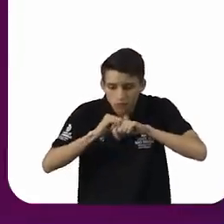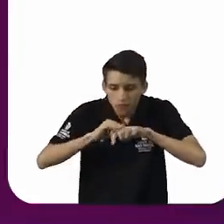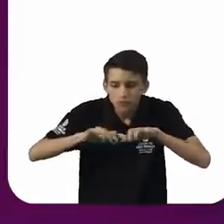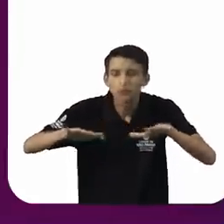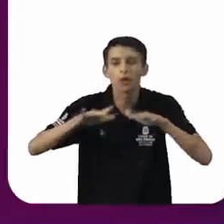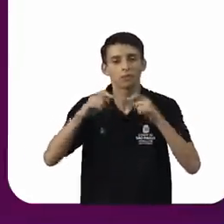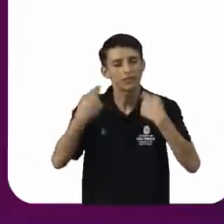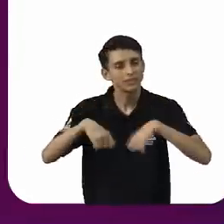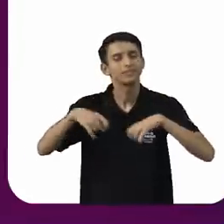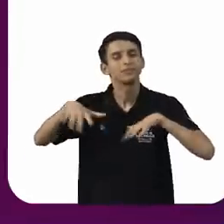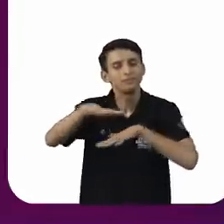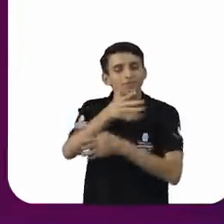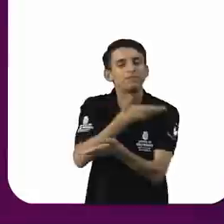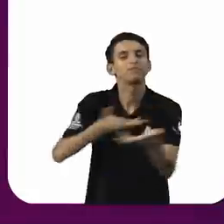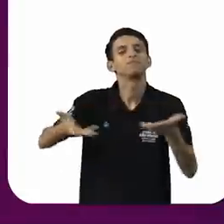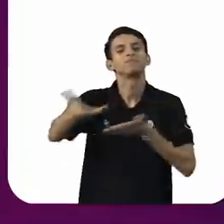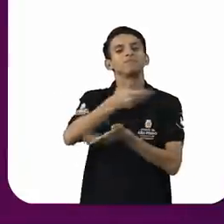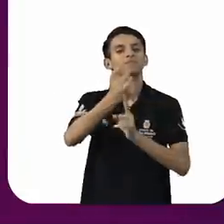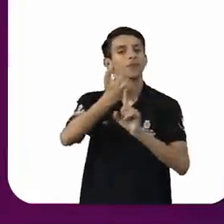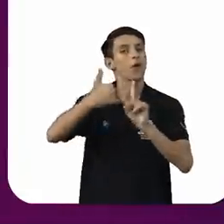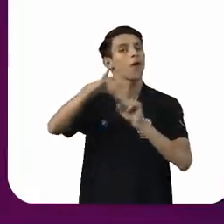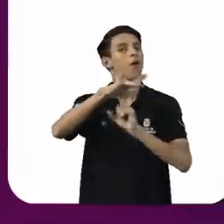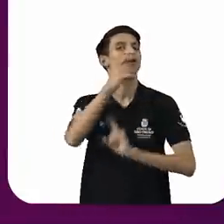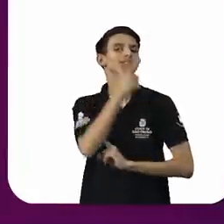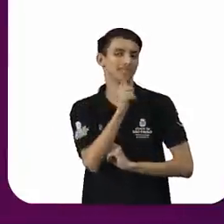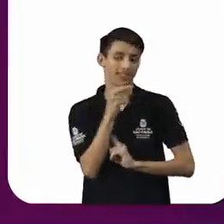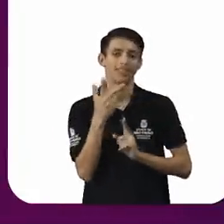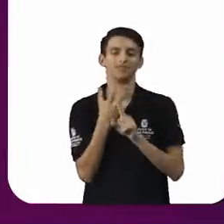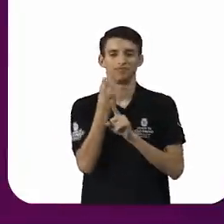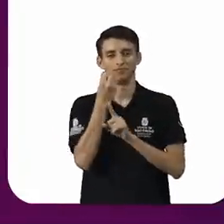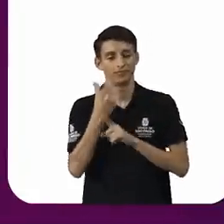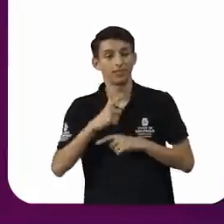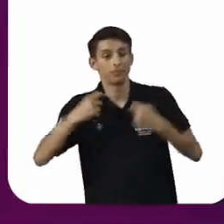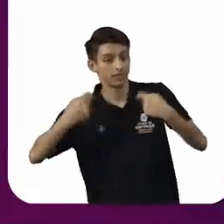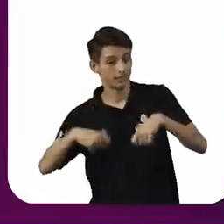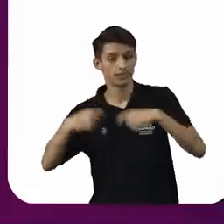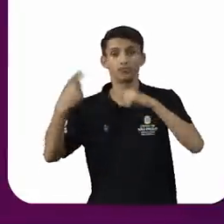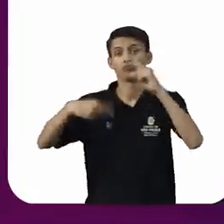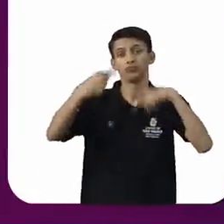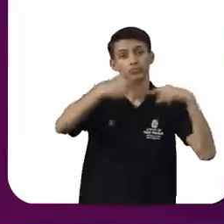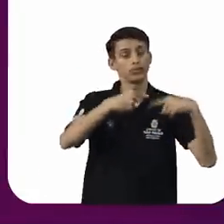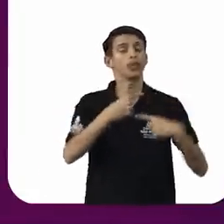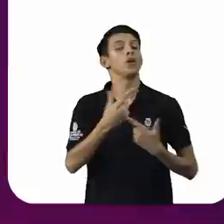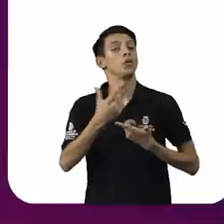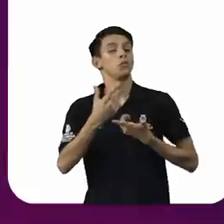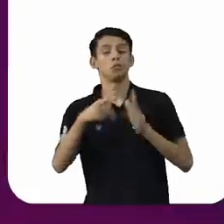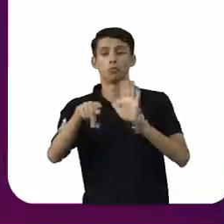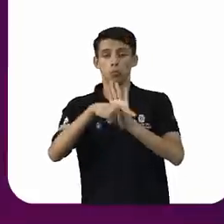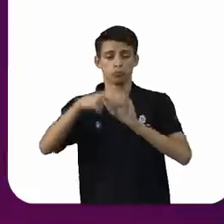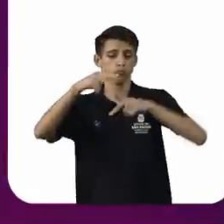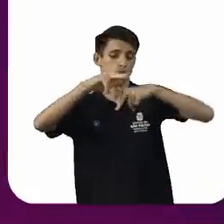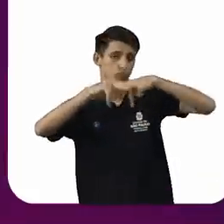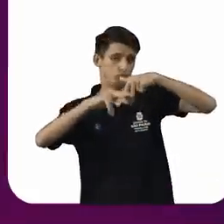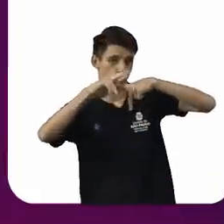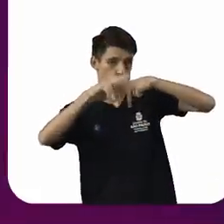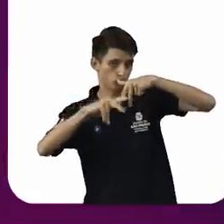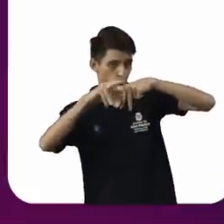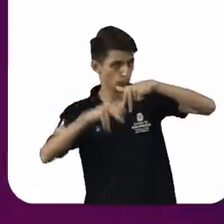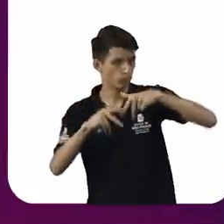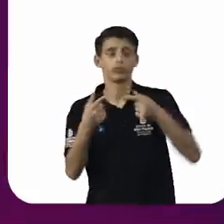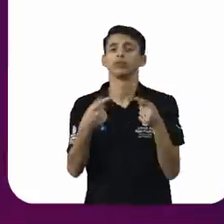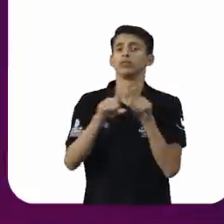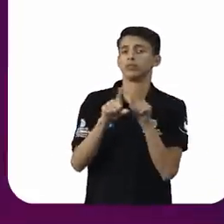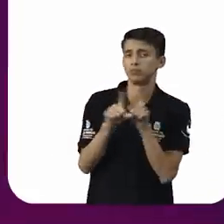para se concretizar. Ele passa por diálogos como paridade de gênero nos espaços de poder e liderança, igualdade salarial e de